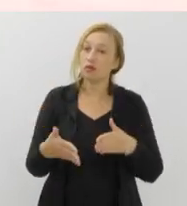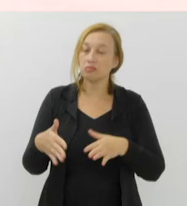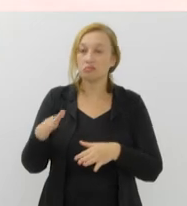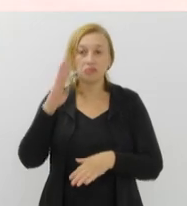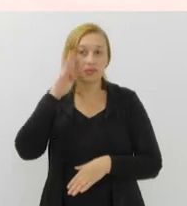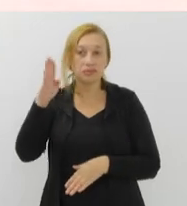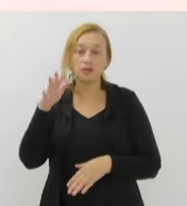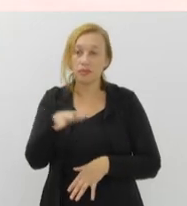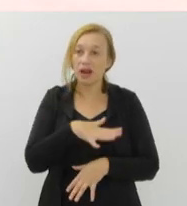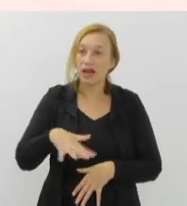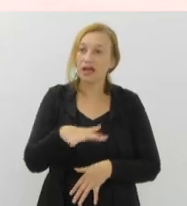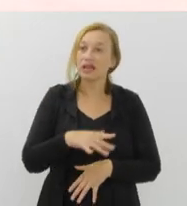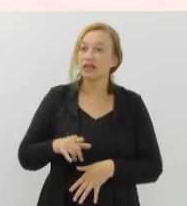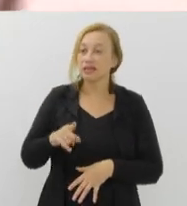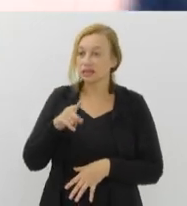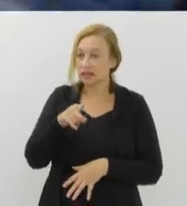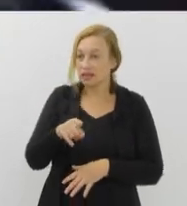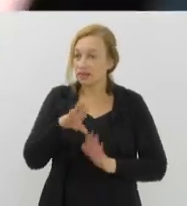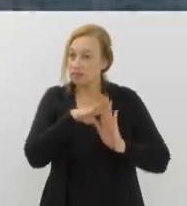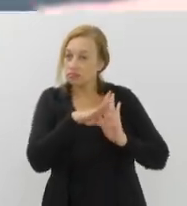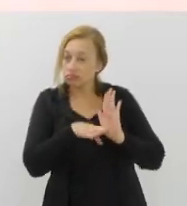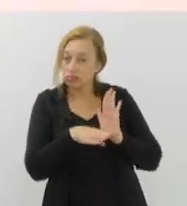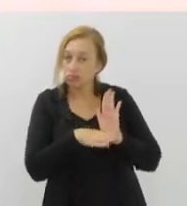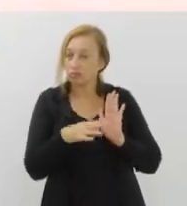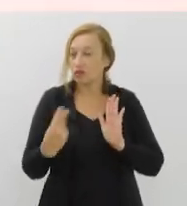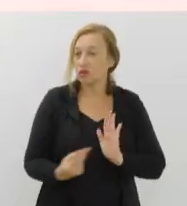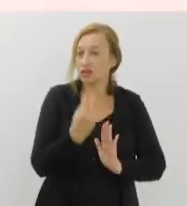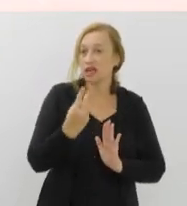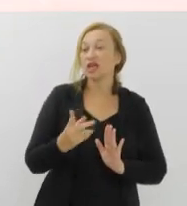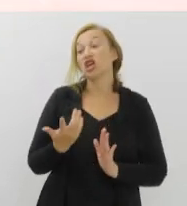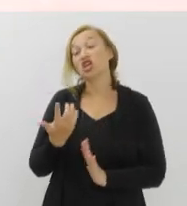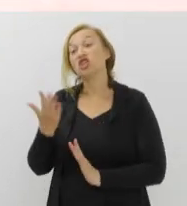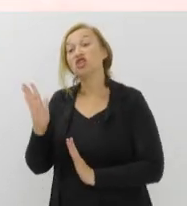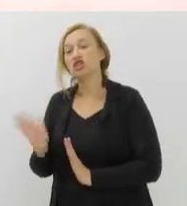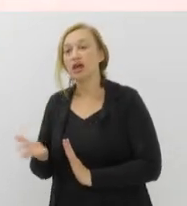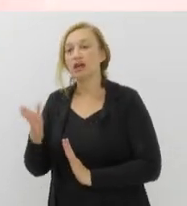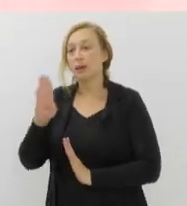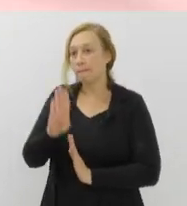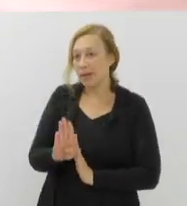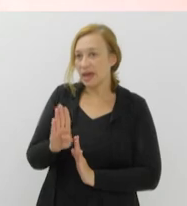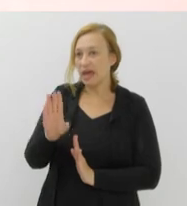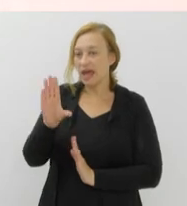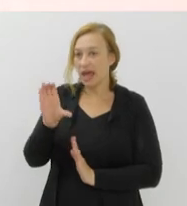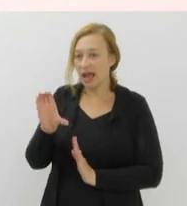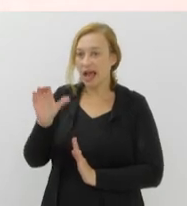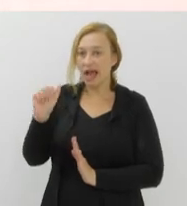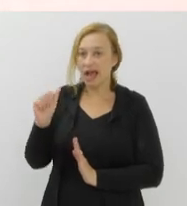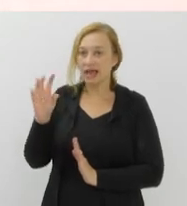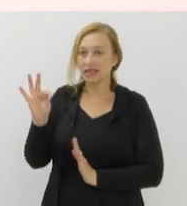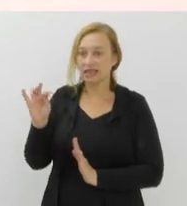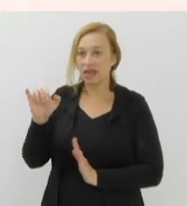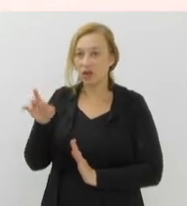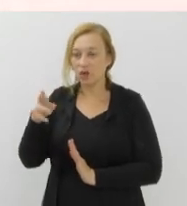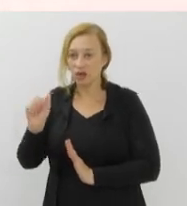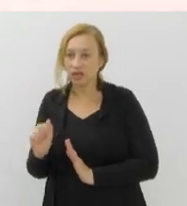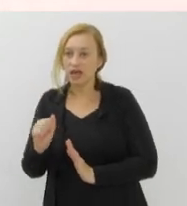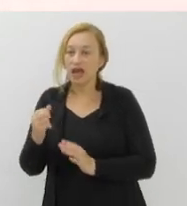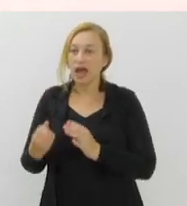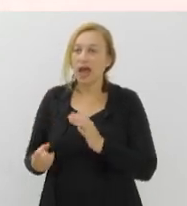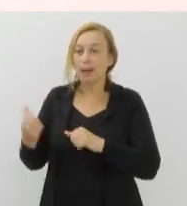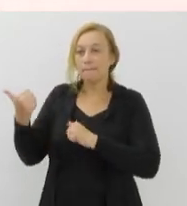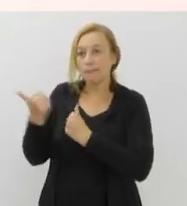categoria, eles estarão contemplados. Já na categoria B, é uma categoria de apoio à promoção